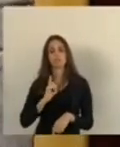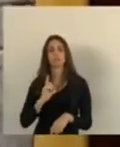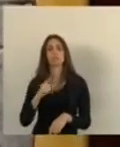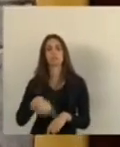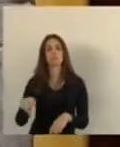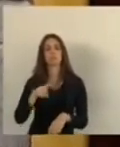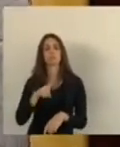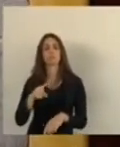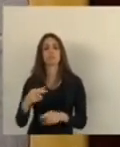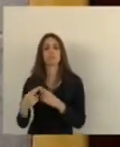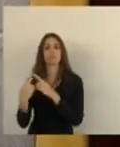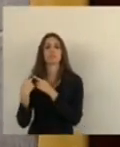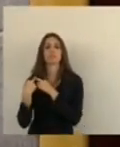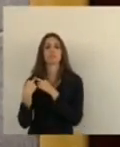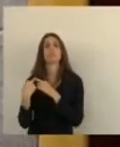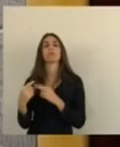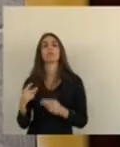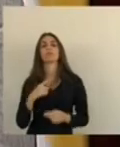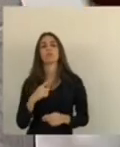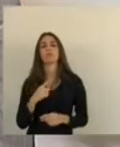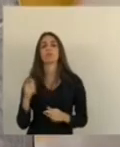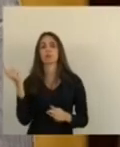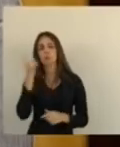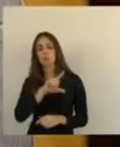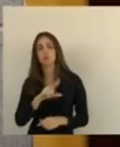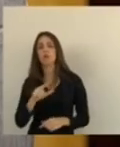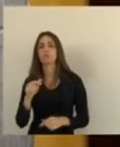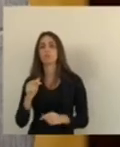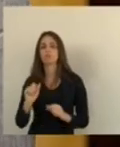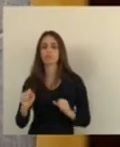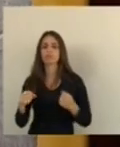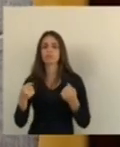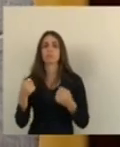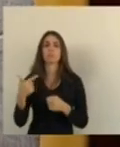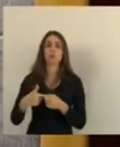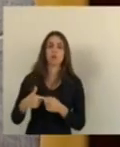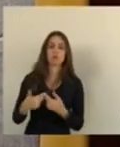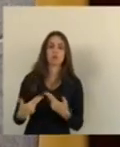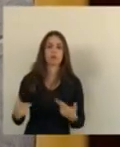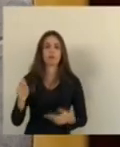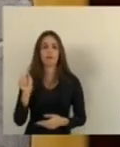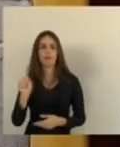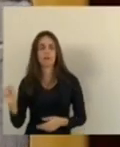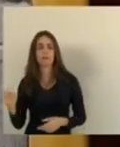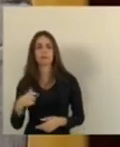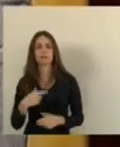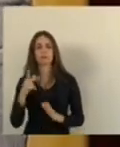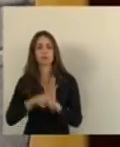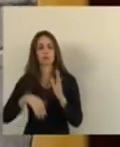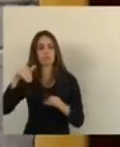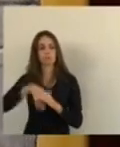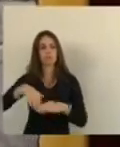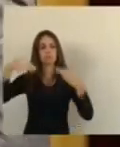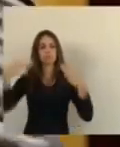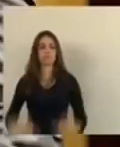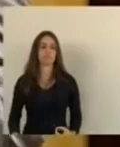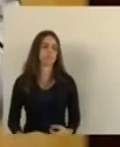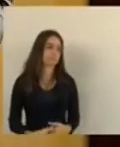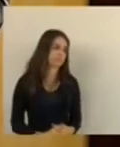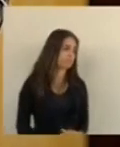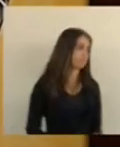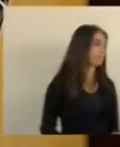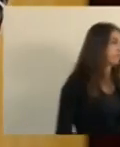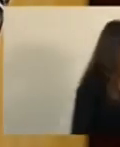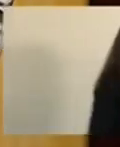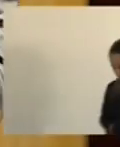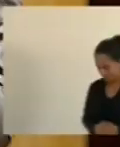Temos um fundo soberano Temos gás, petróleo Esse é um projeto que eu votei com convicção Quero aproveitar